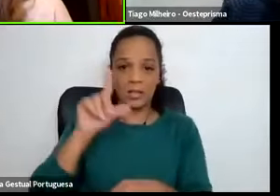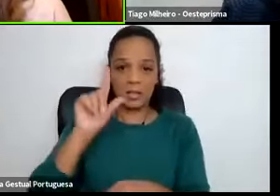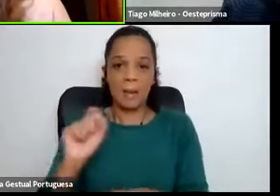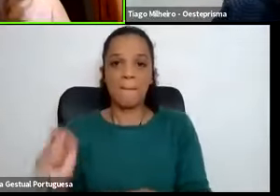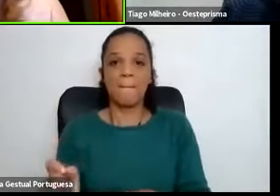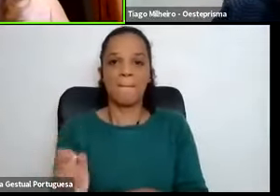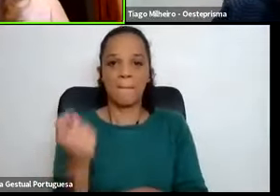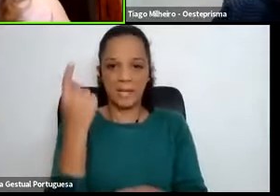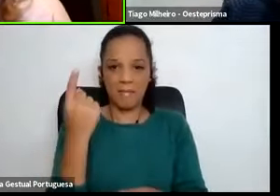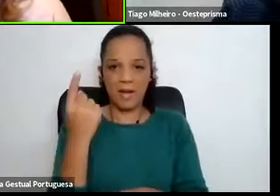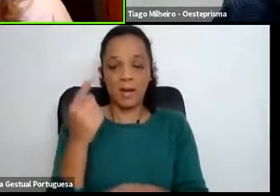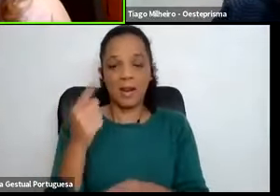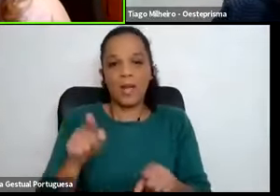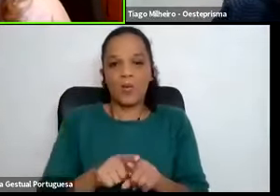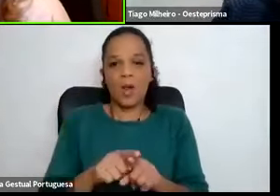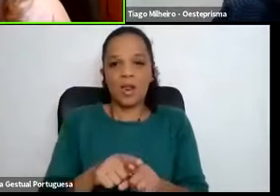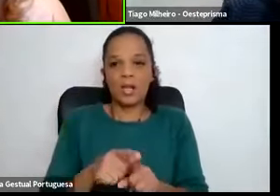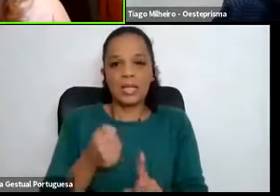foi o maior desafio,